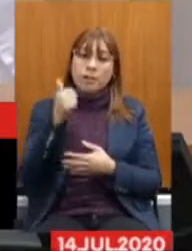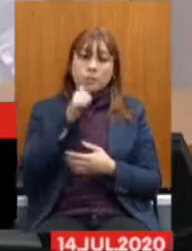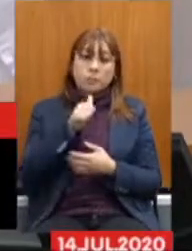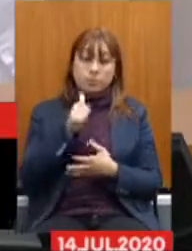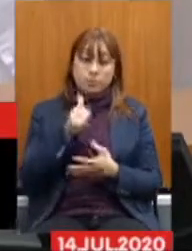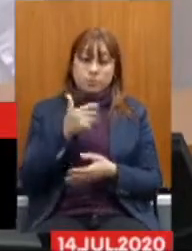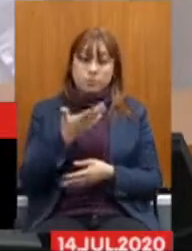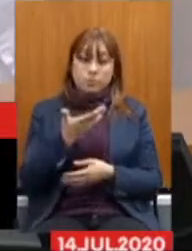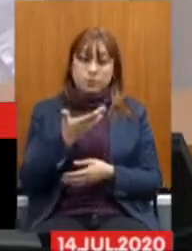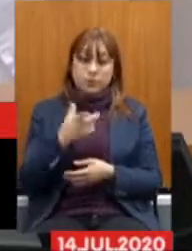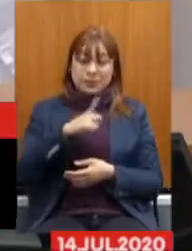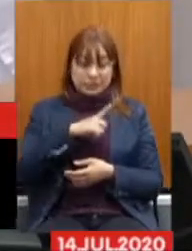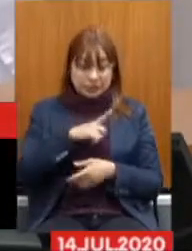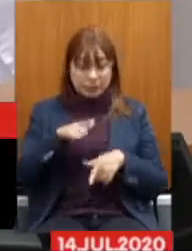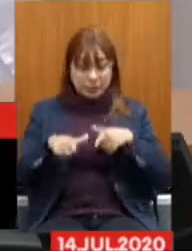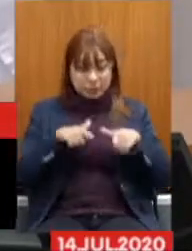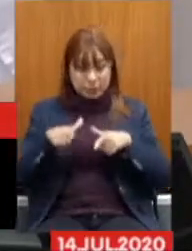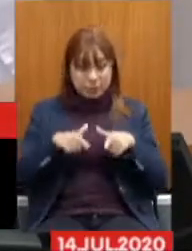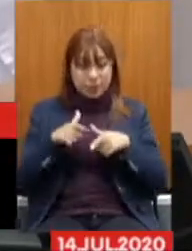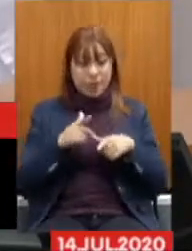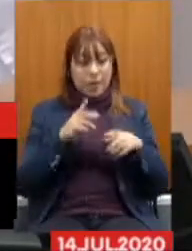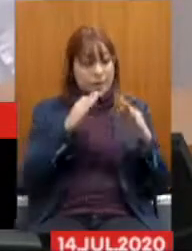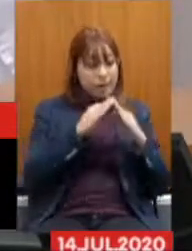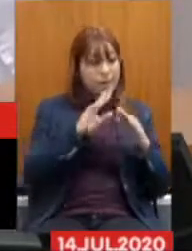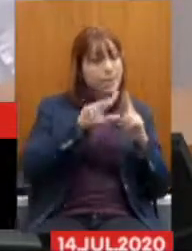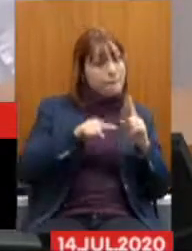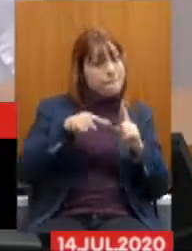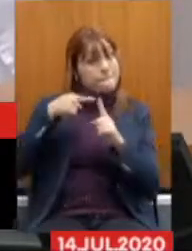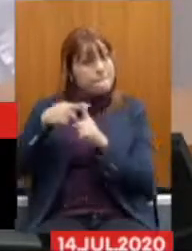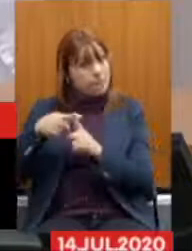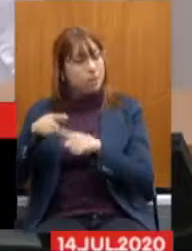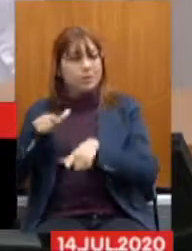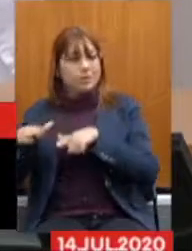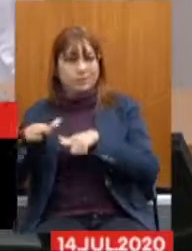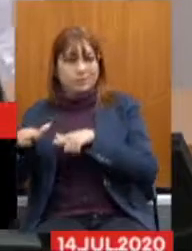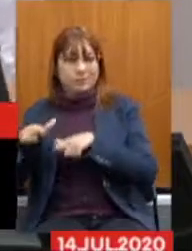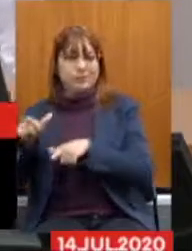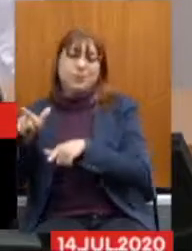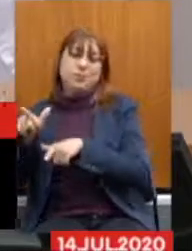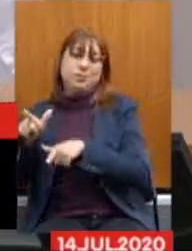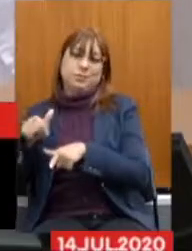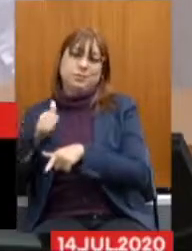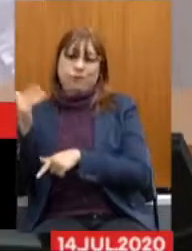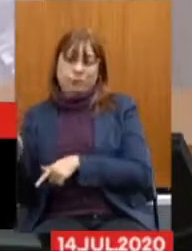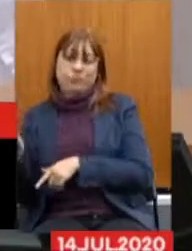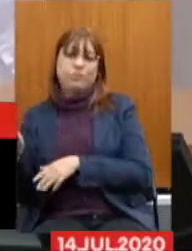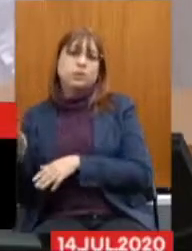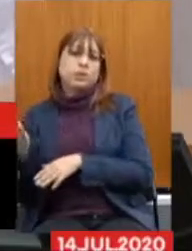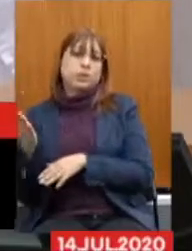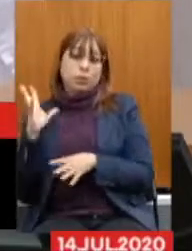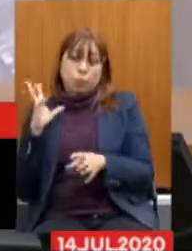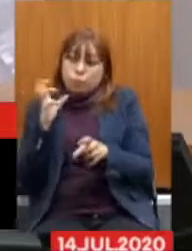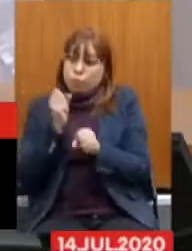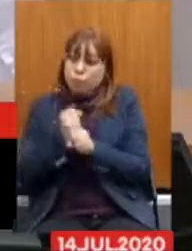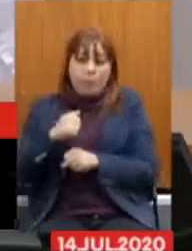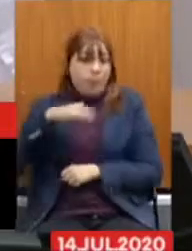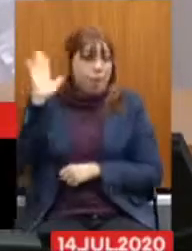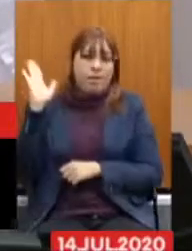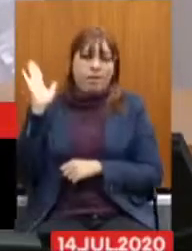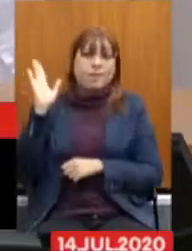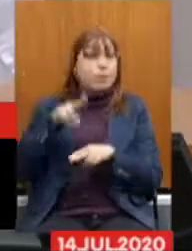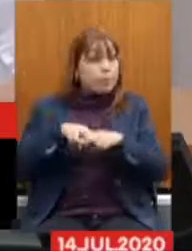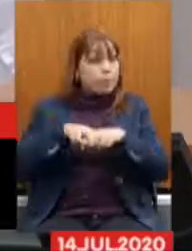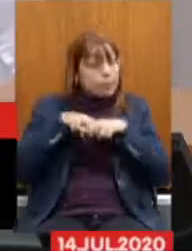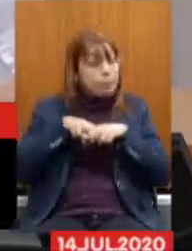Computando O tempo de trabalho Dela em casa E no serviço As horas São muito mais E é por isso Que se